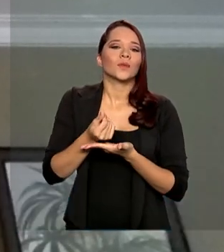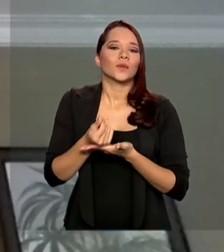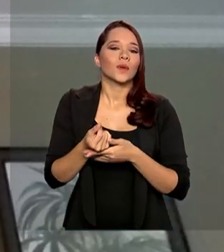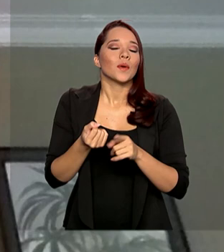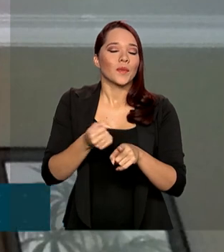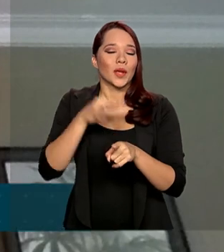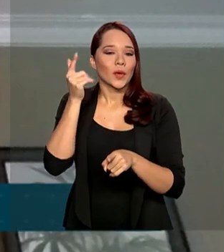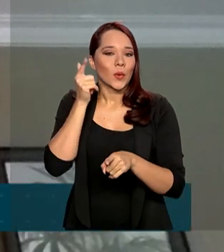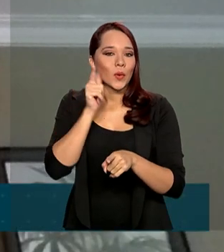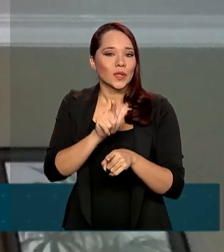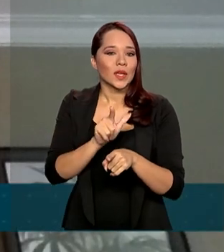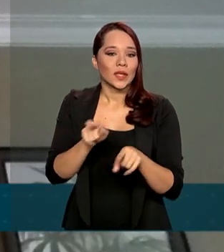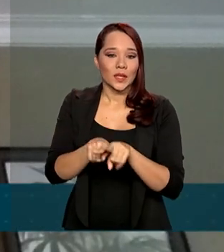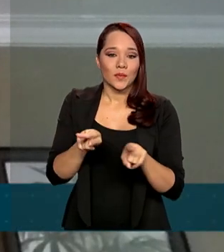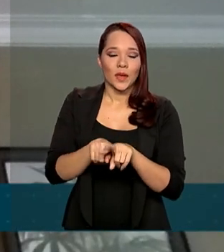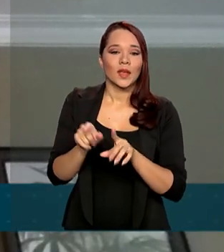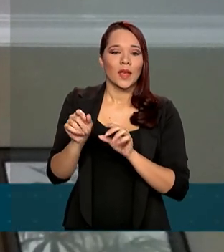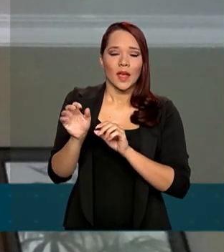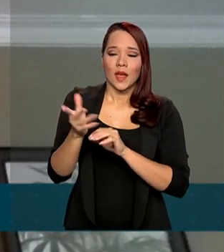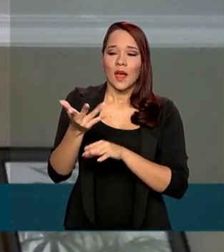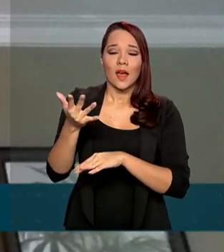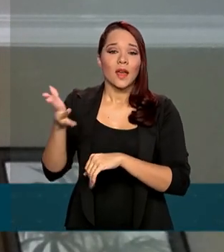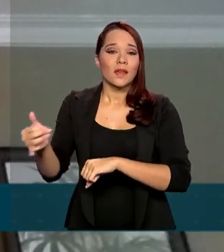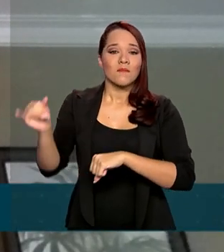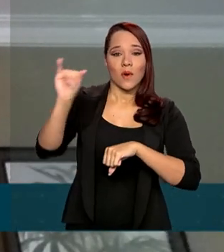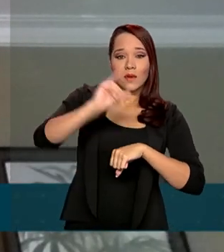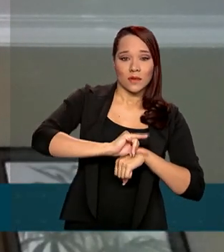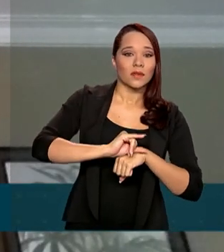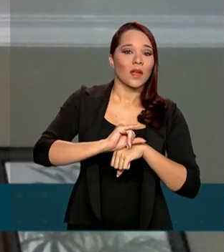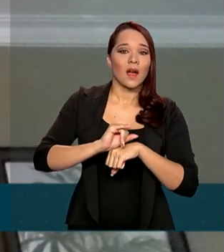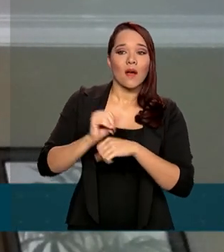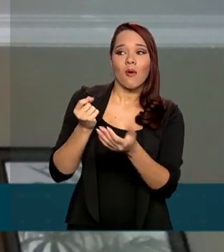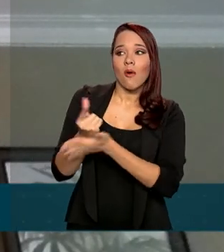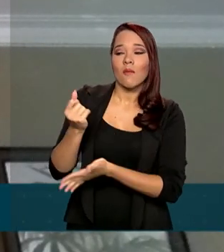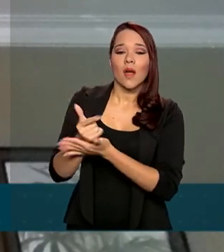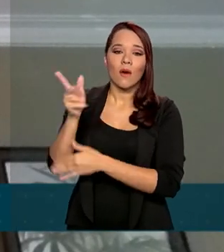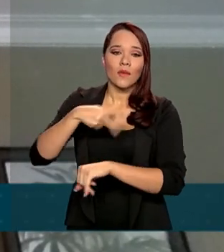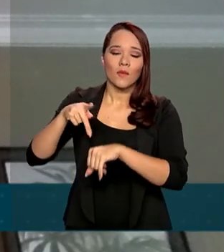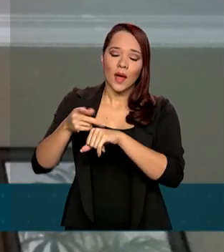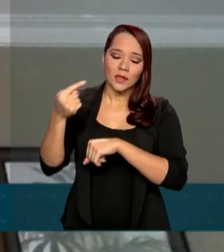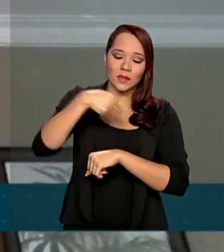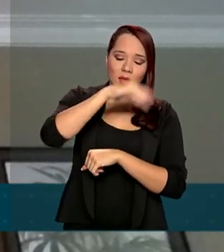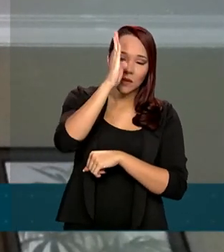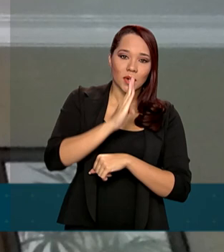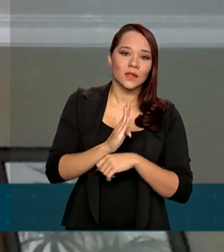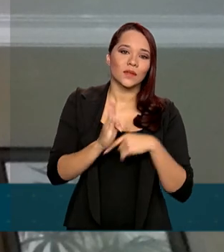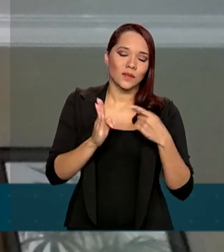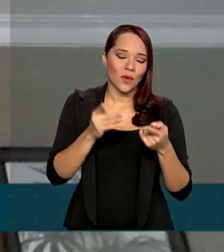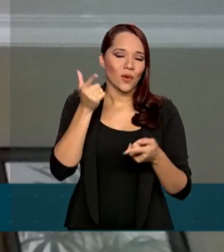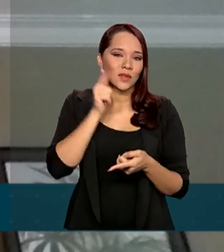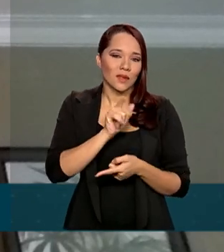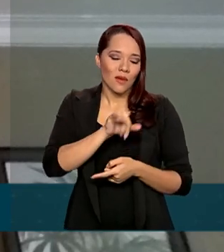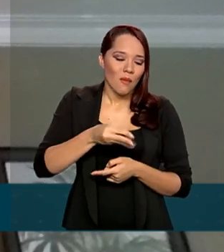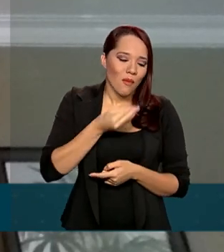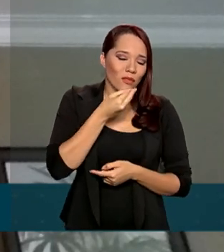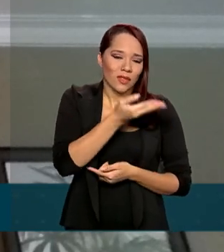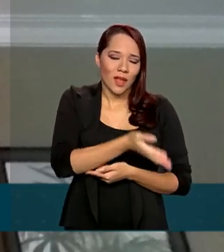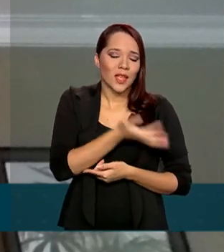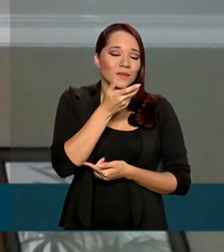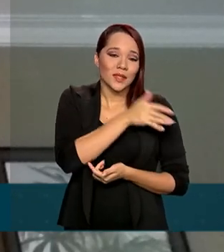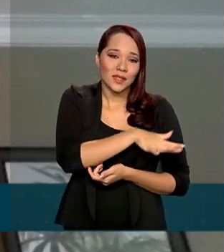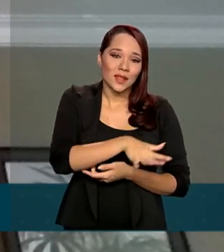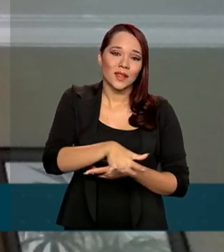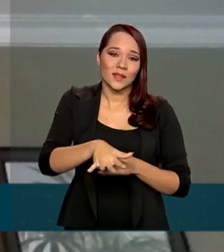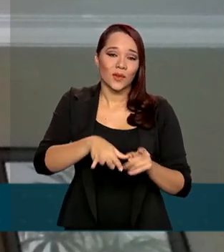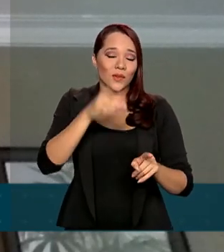que eles consigam efetivamente fazer a importação desse medicamento e possam com isso dar uma chance para que essas crianças